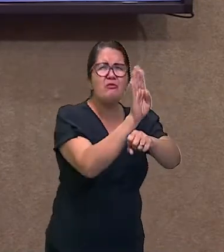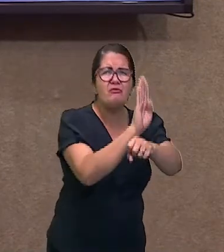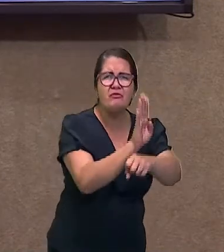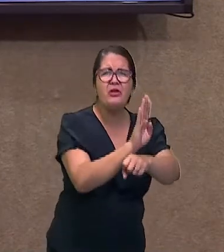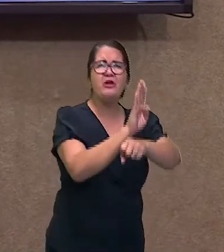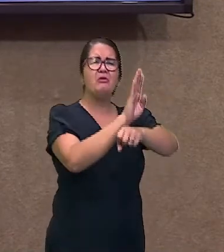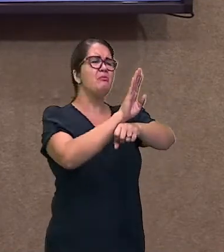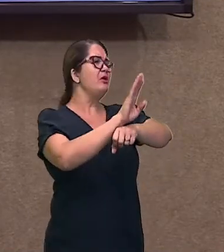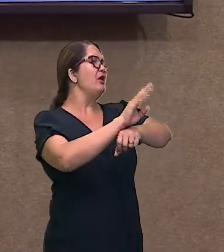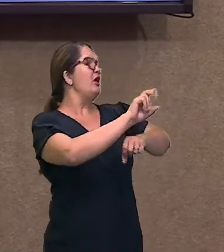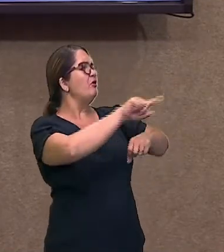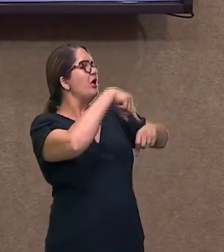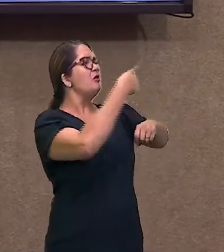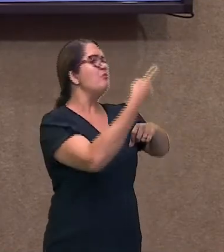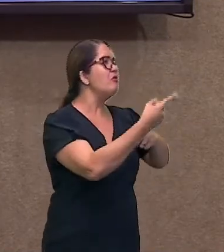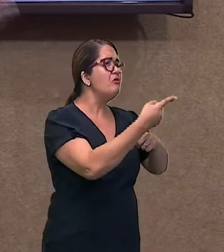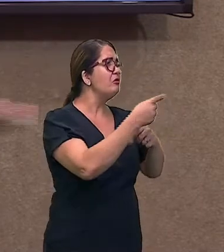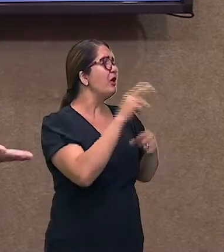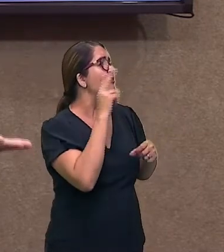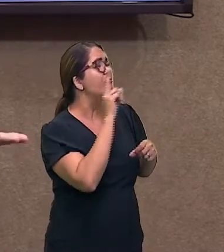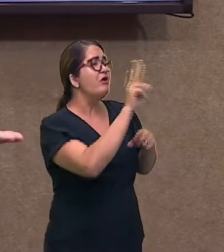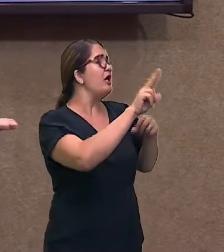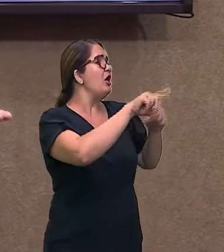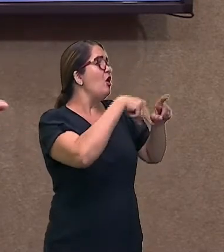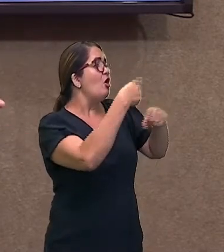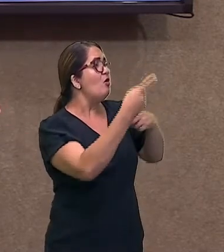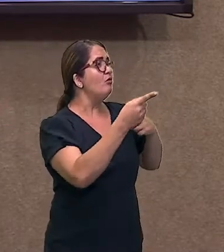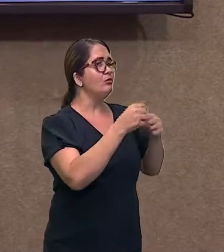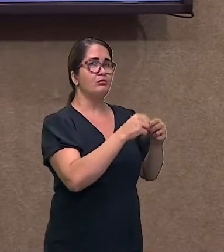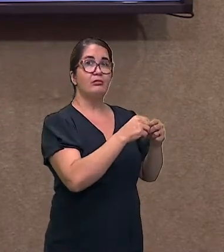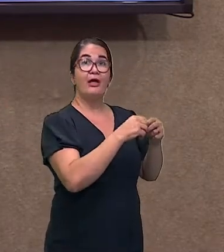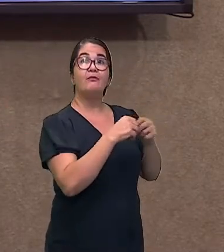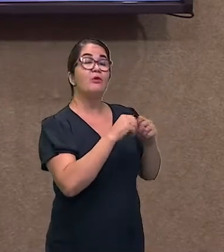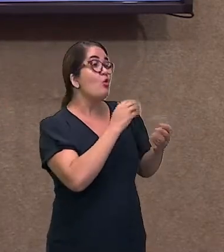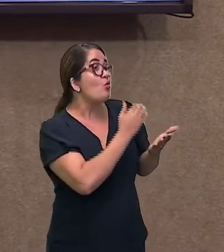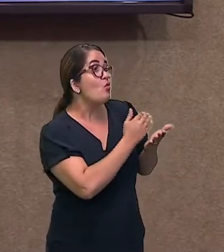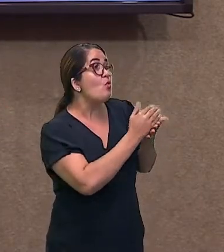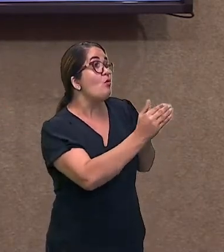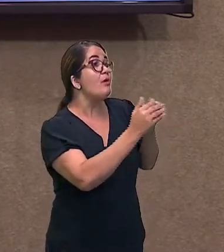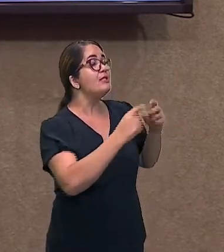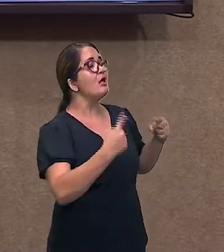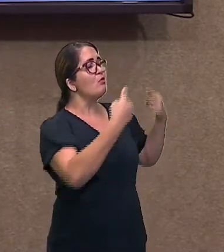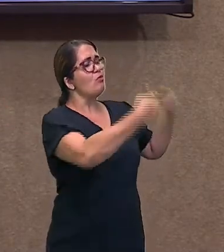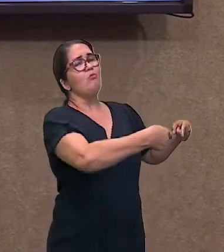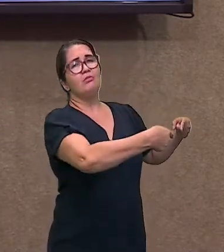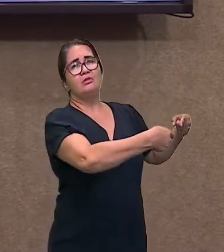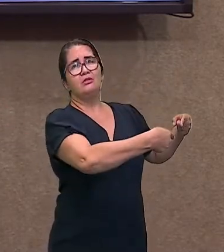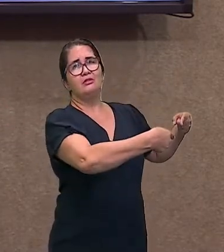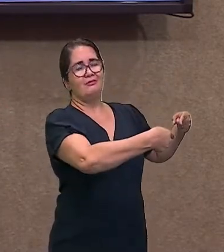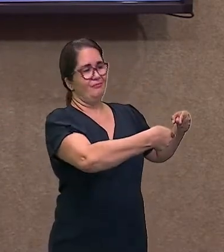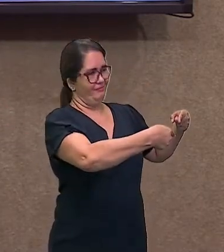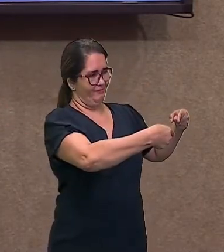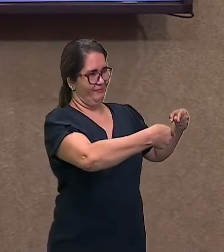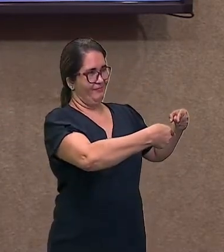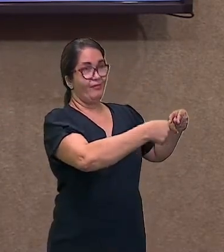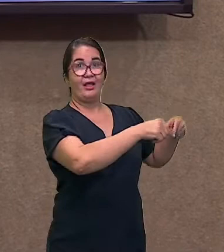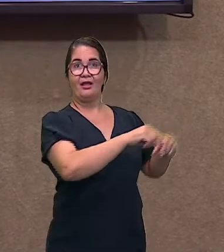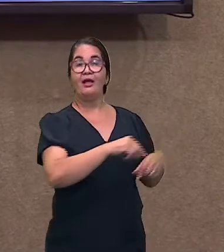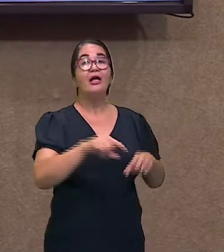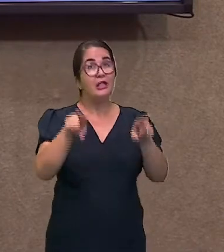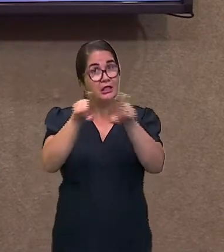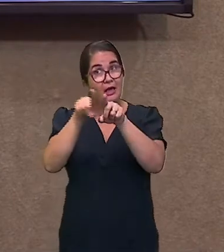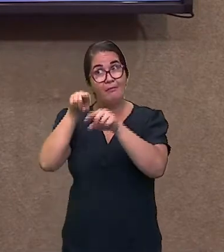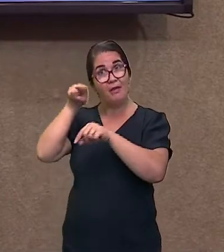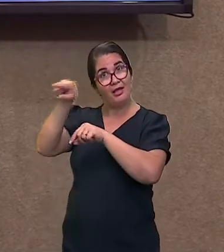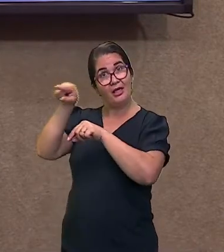nossa casa, o outro, lá no espaço, no habitat onde ele está, ele também compete com o